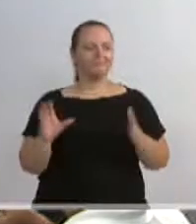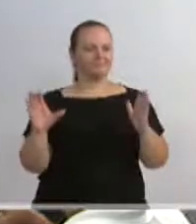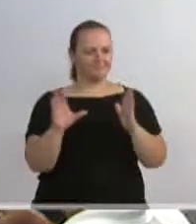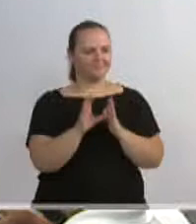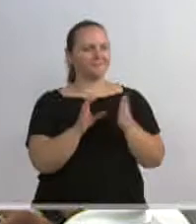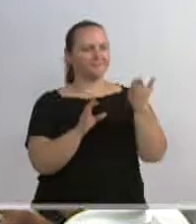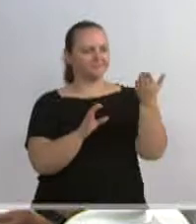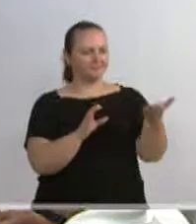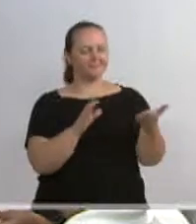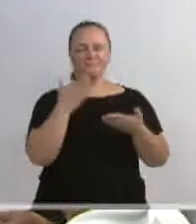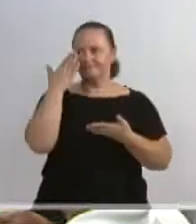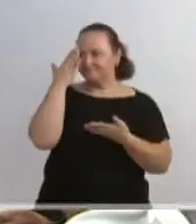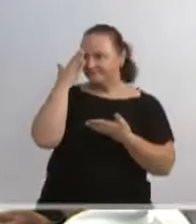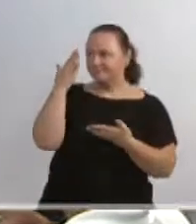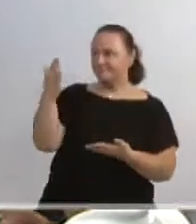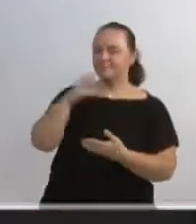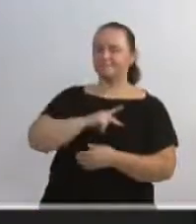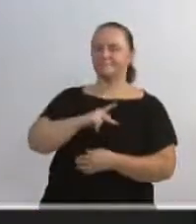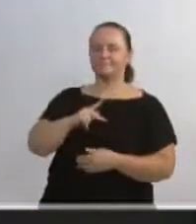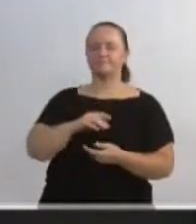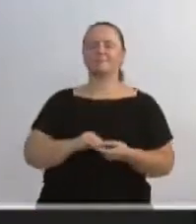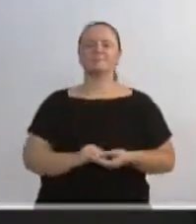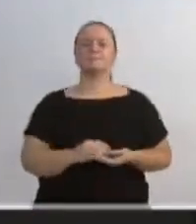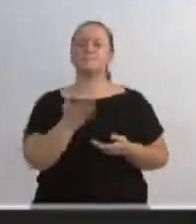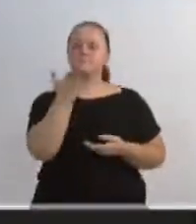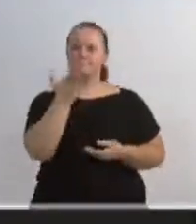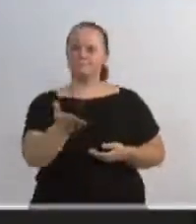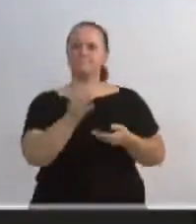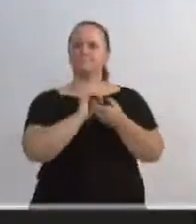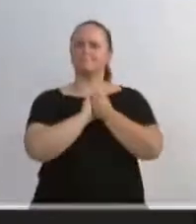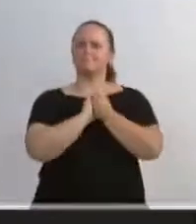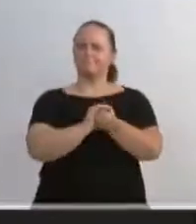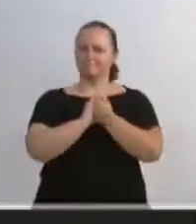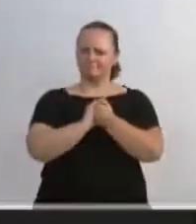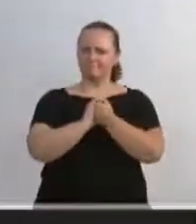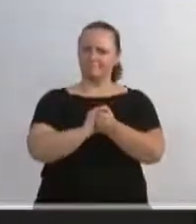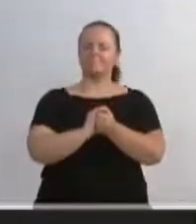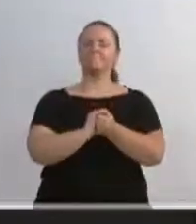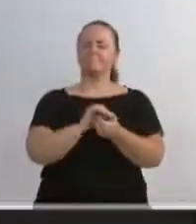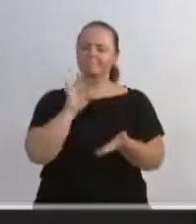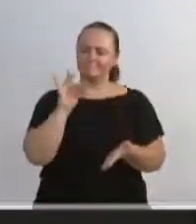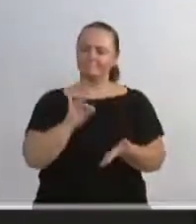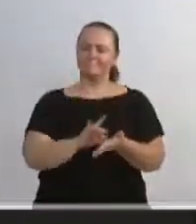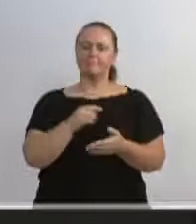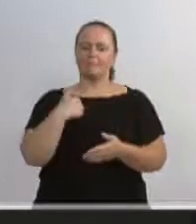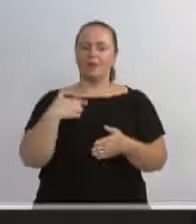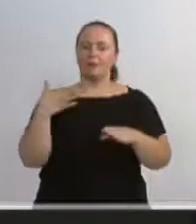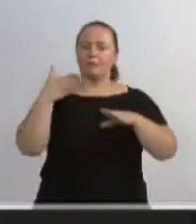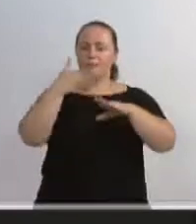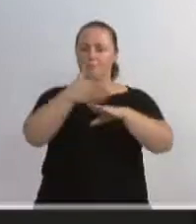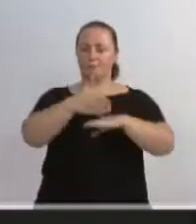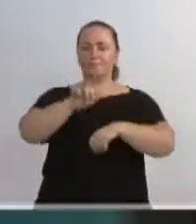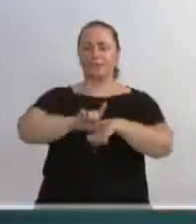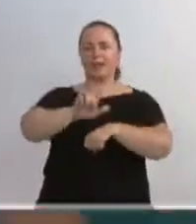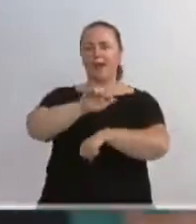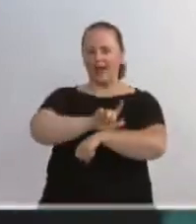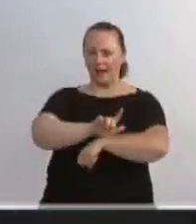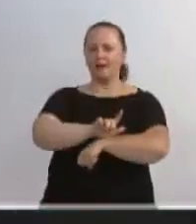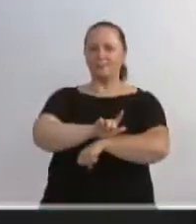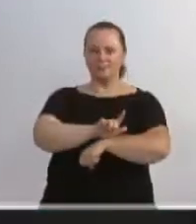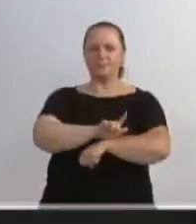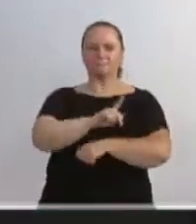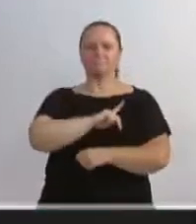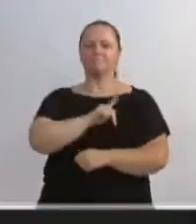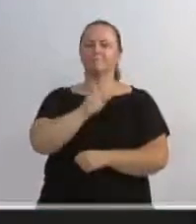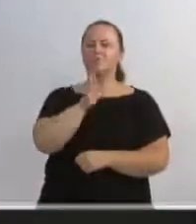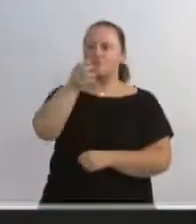vereador Caminha. Obrigado, presidente. Na verdade, eu queria parabenizá-lo porque estive recentemente em Lages, mas, assim como o próprio presidente